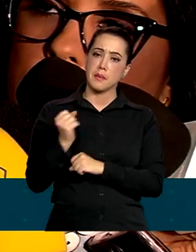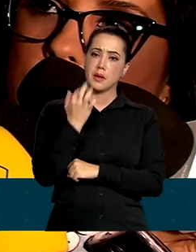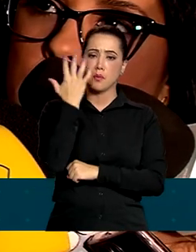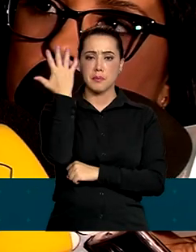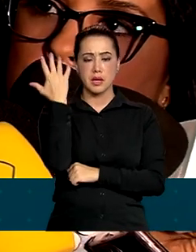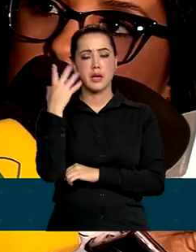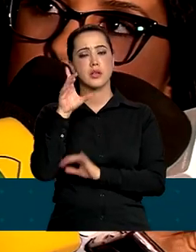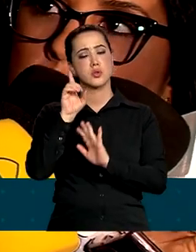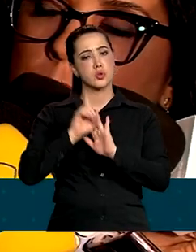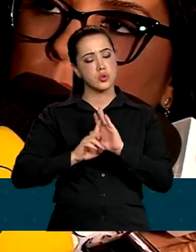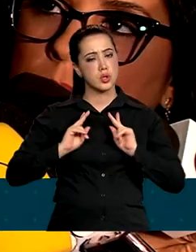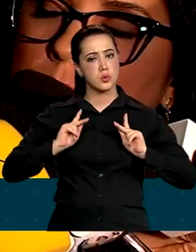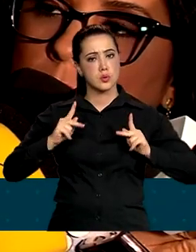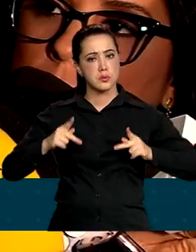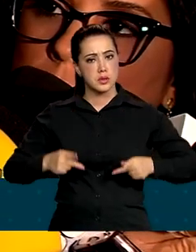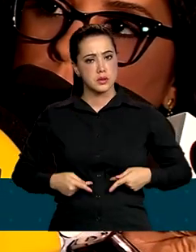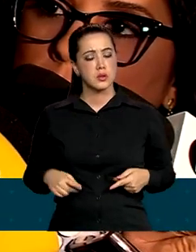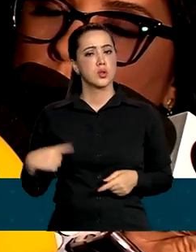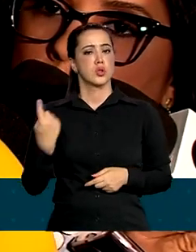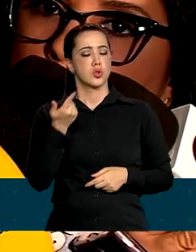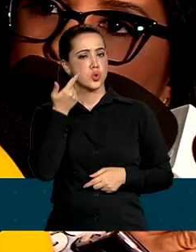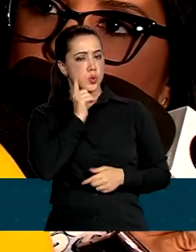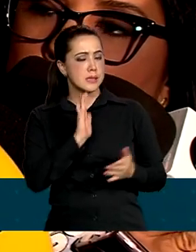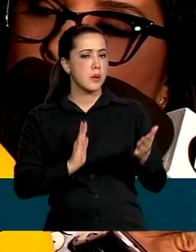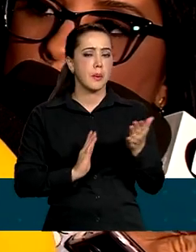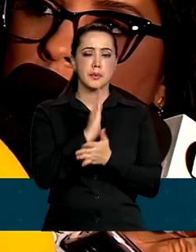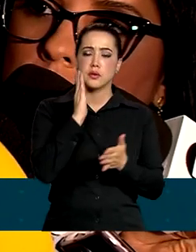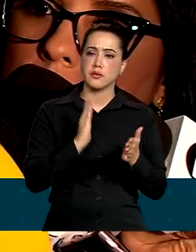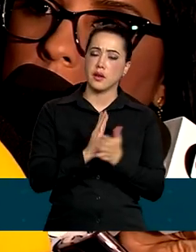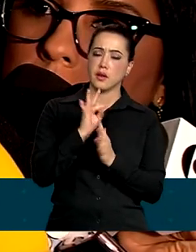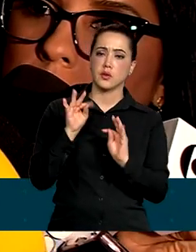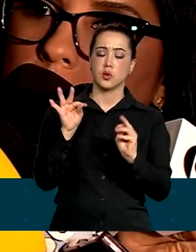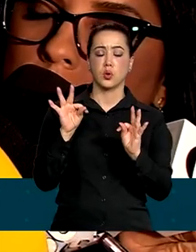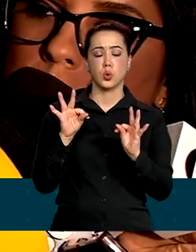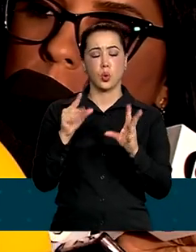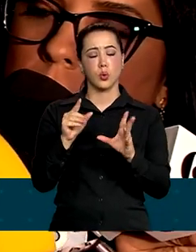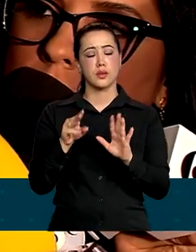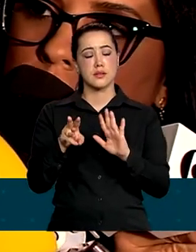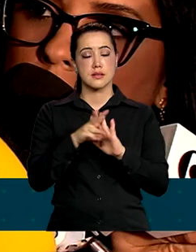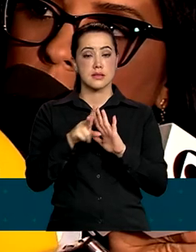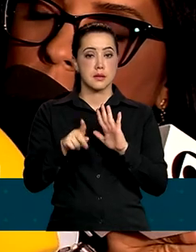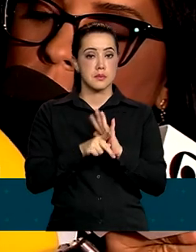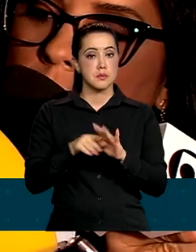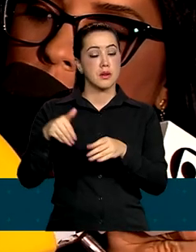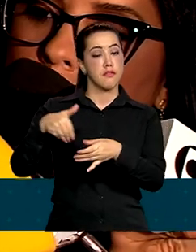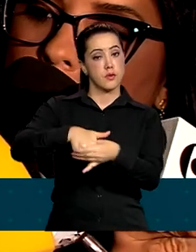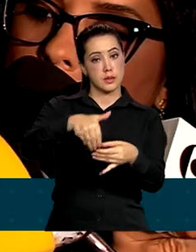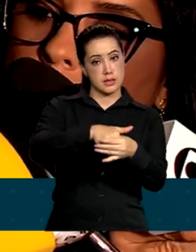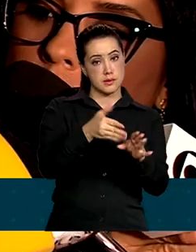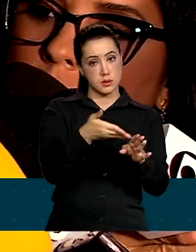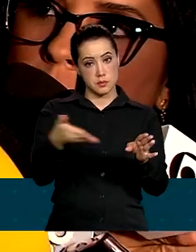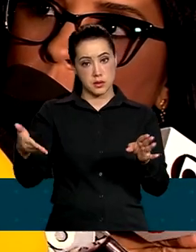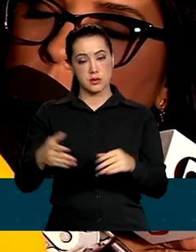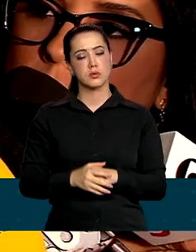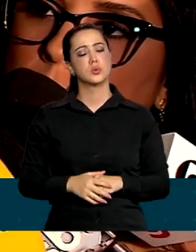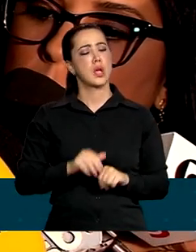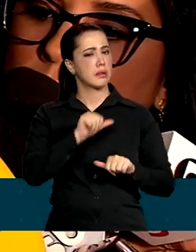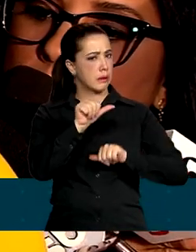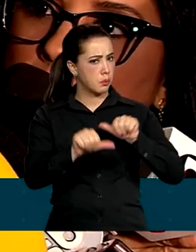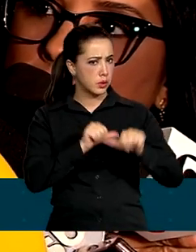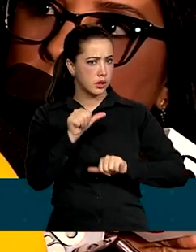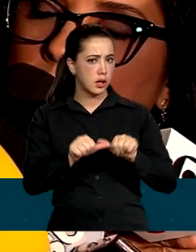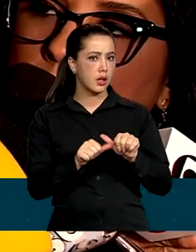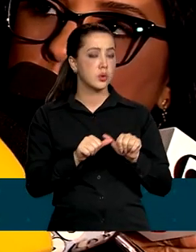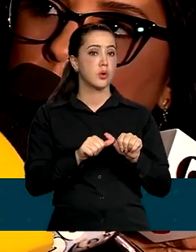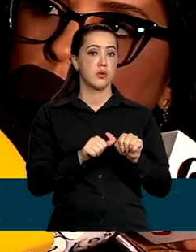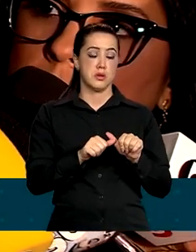a Comissão de Direitos Humanos. Nós conseguimos aprovar todas as MPs que estavam em votação até este momento, inclusive reformulando medidas